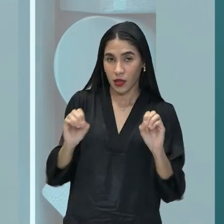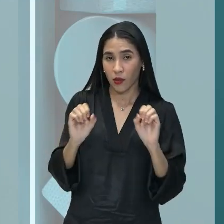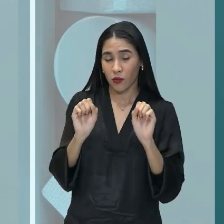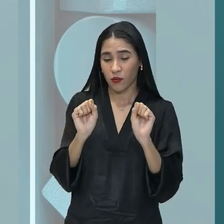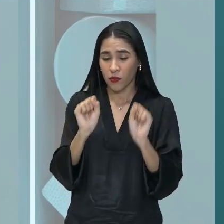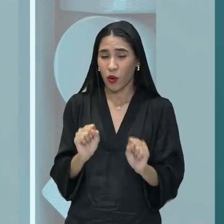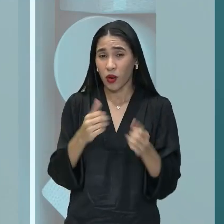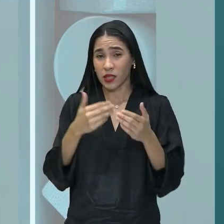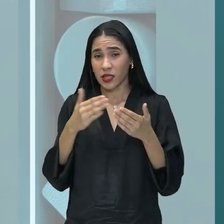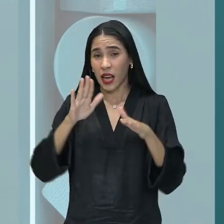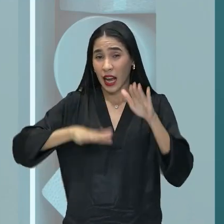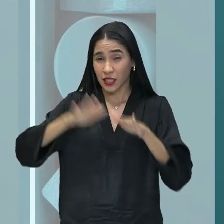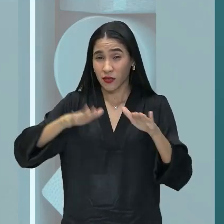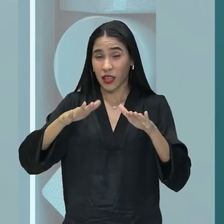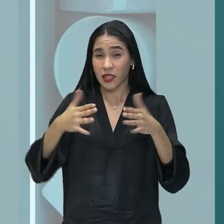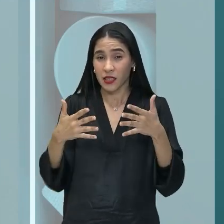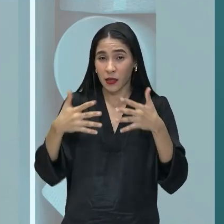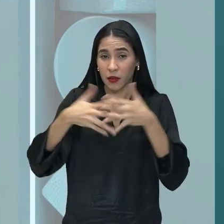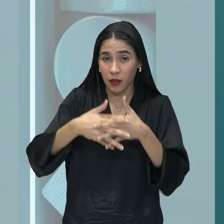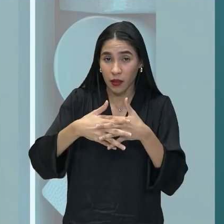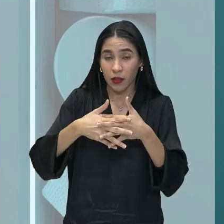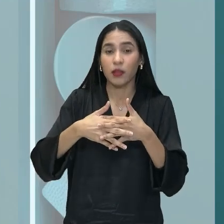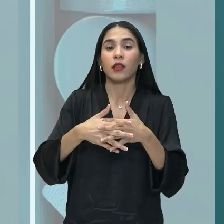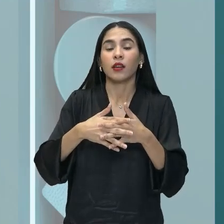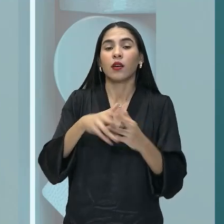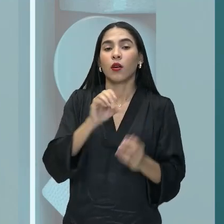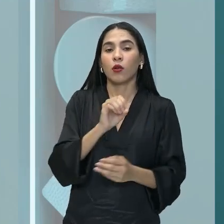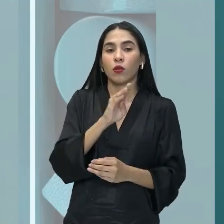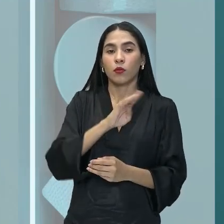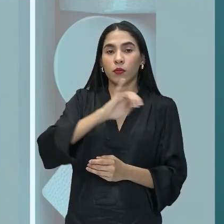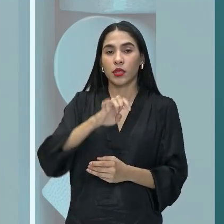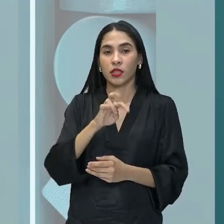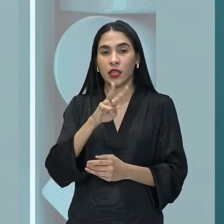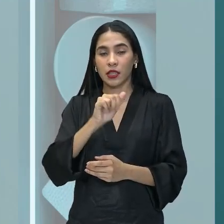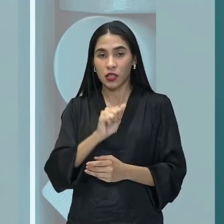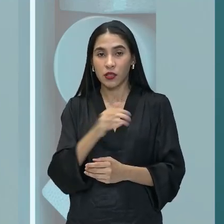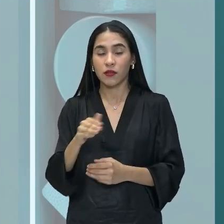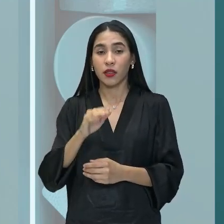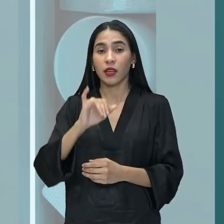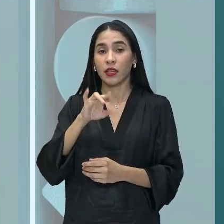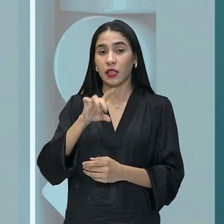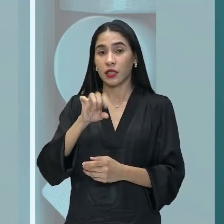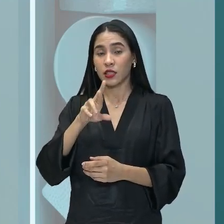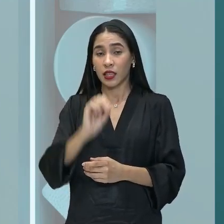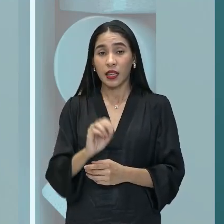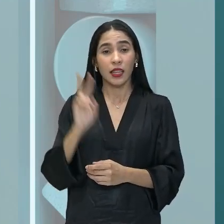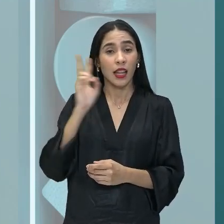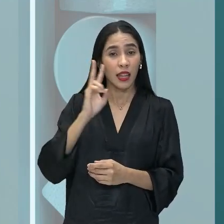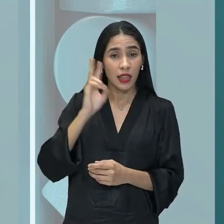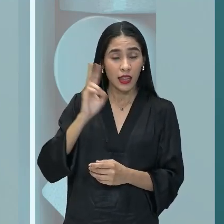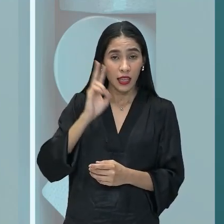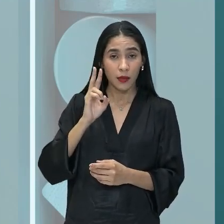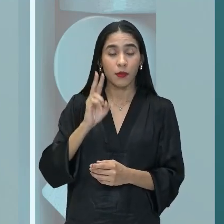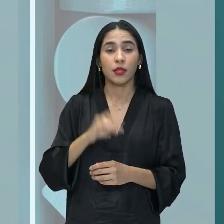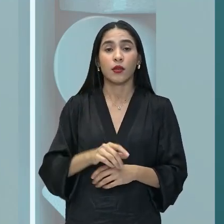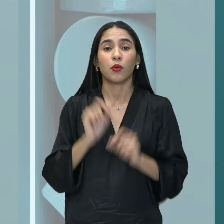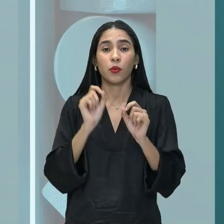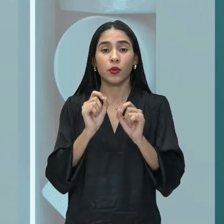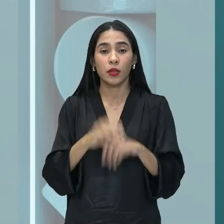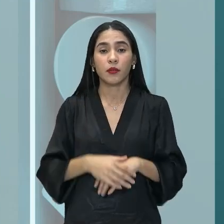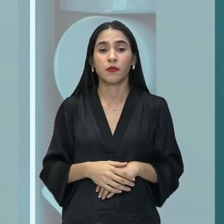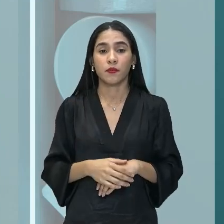confundida com uma objetiva indireta. Lembre-se que as orações subordinadas substantivas objetivas indiretas,